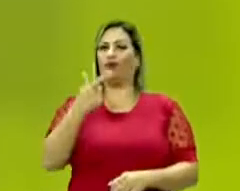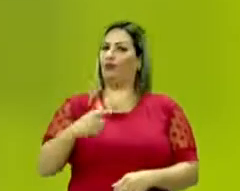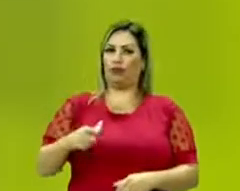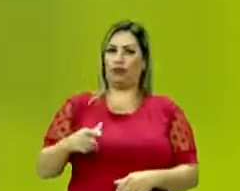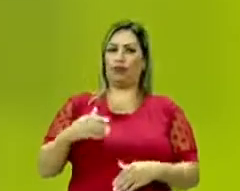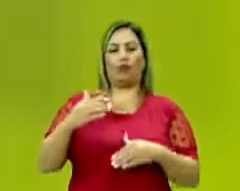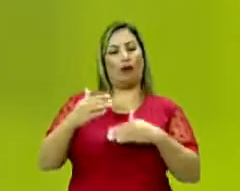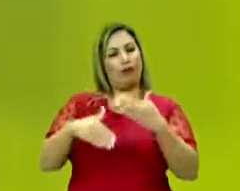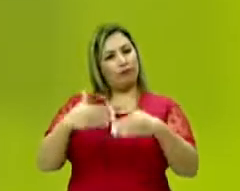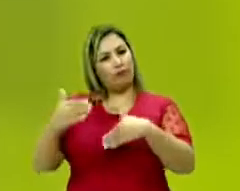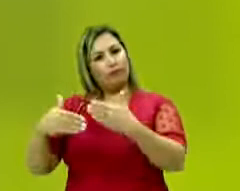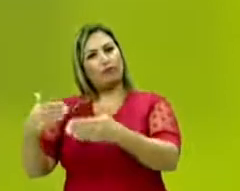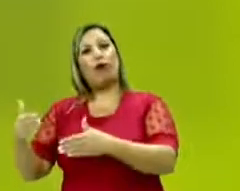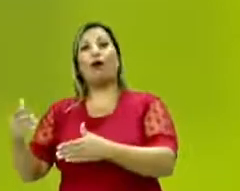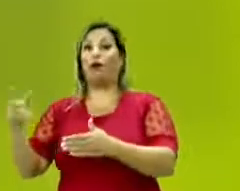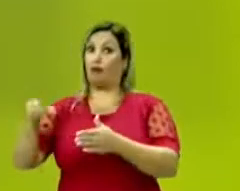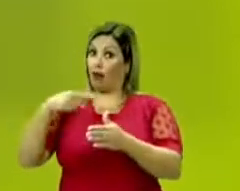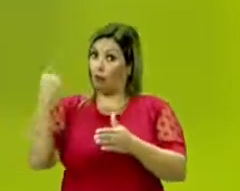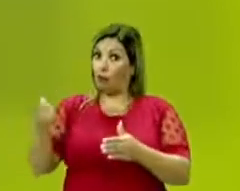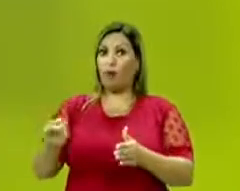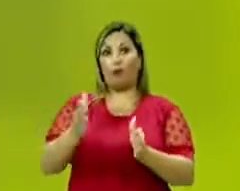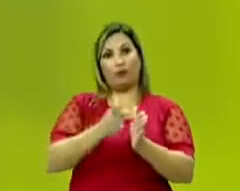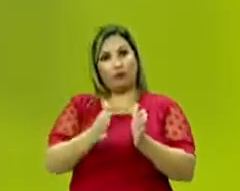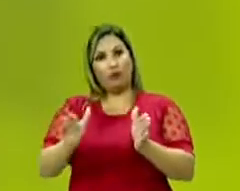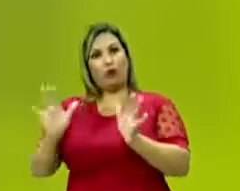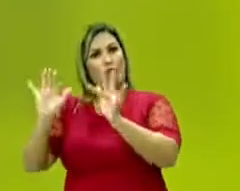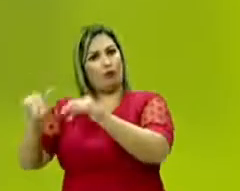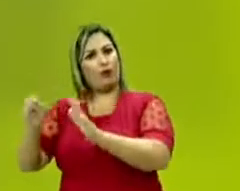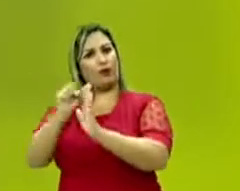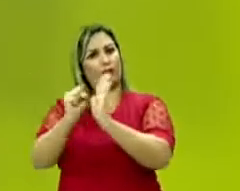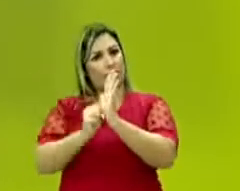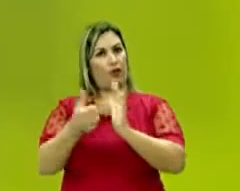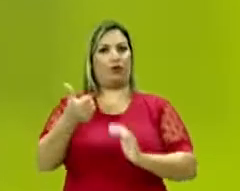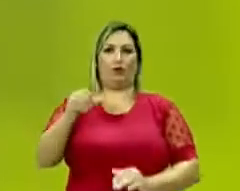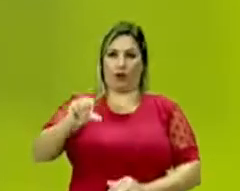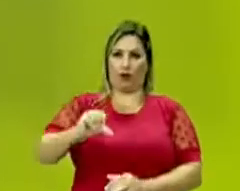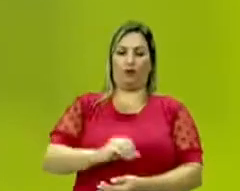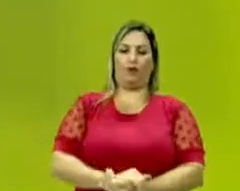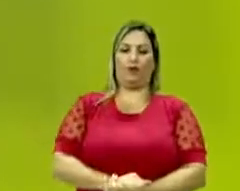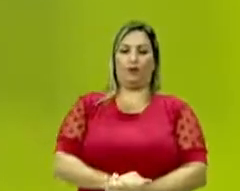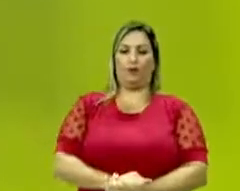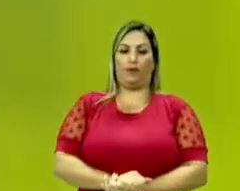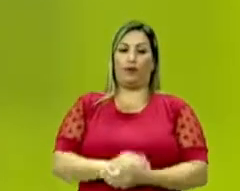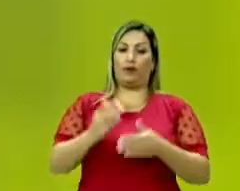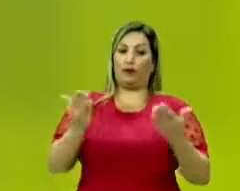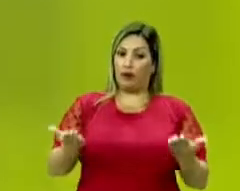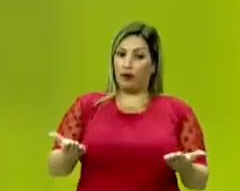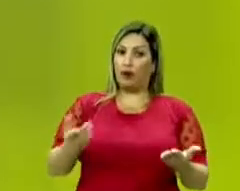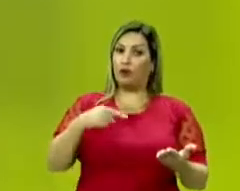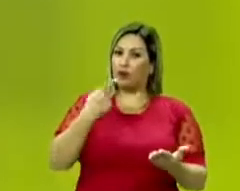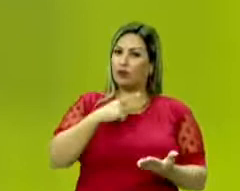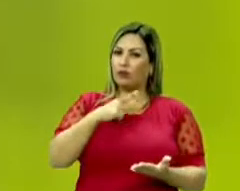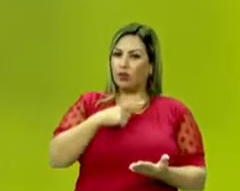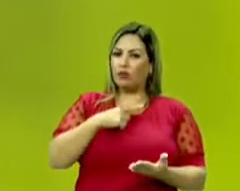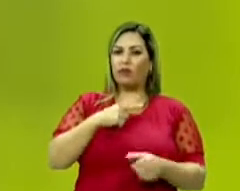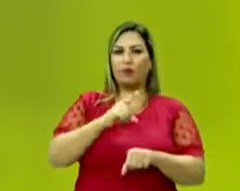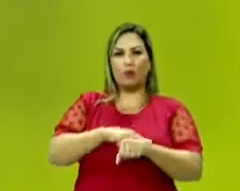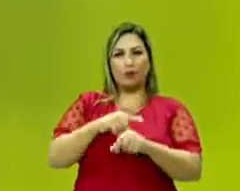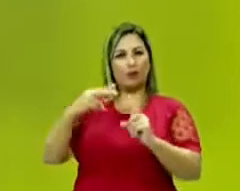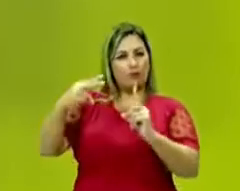Isso vai acontecer sim, mas já ao final do século XIX. Por enquanto, nós temos uma